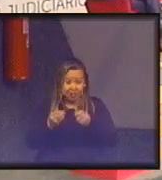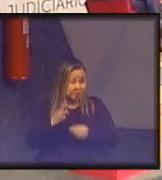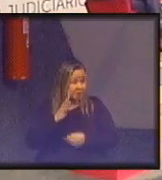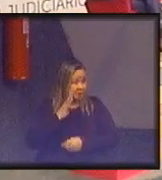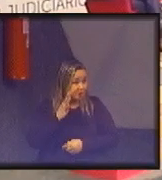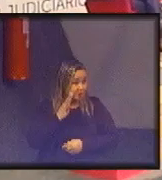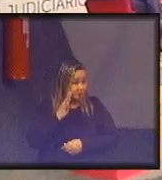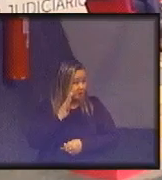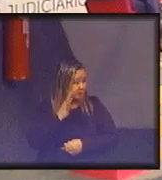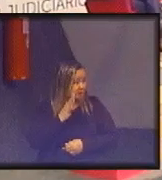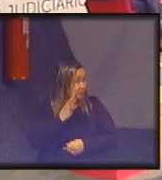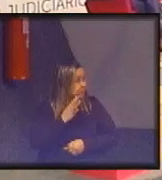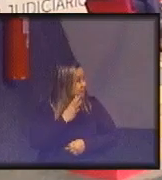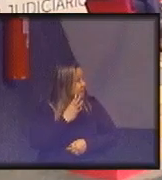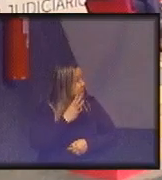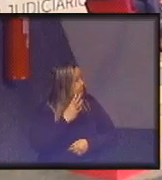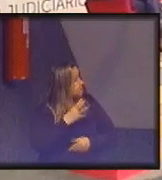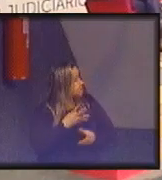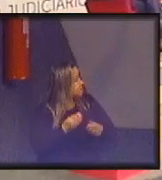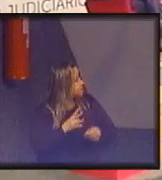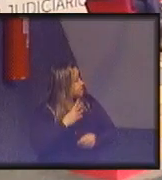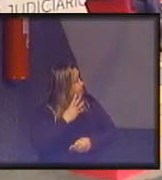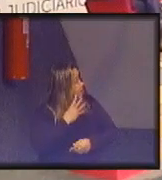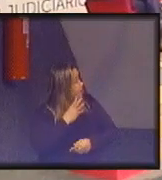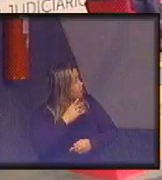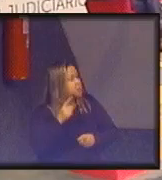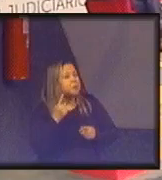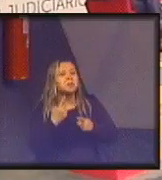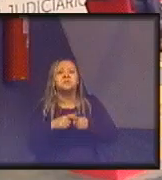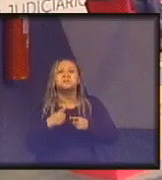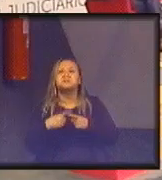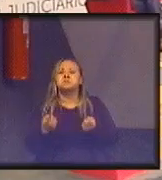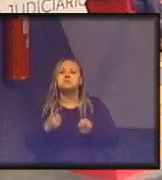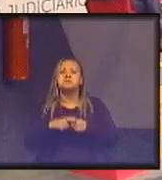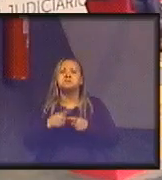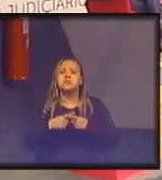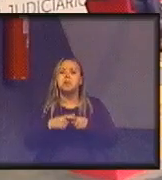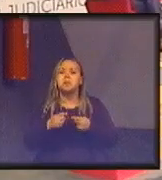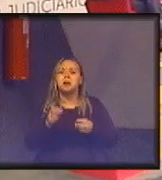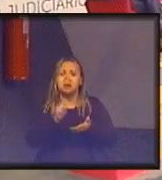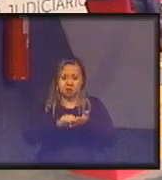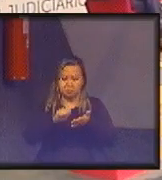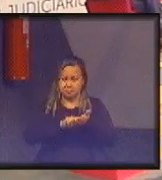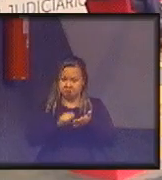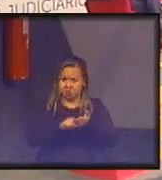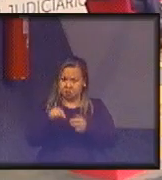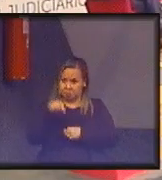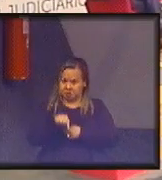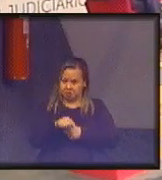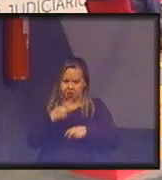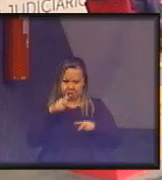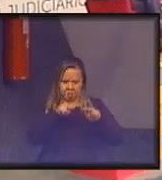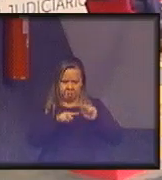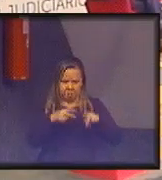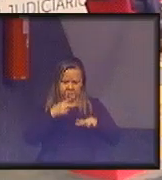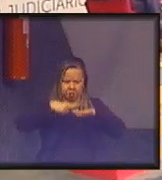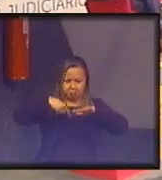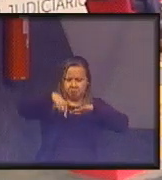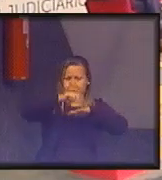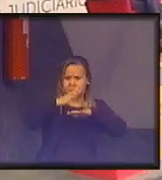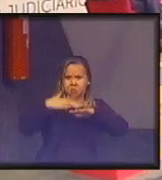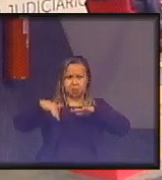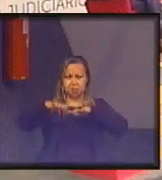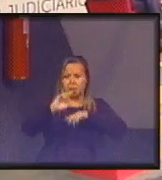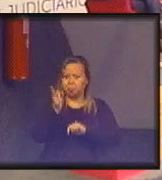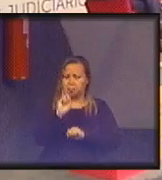tá pra que que ele escreveu isso? ele não escreveu isso olhando mídia social facebook